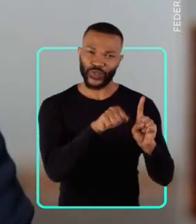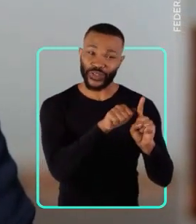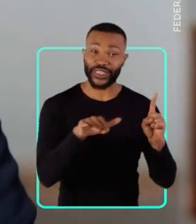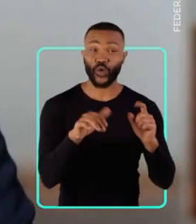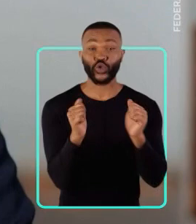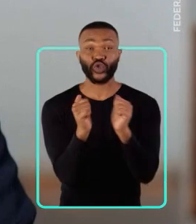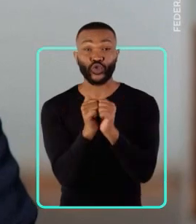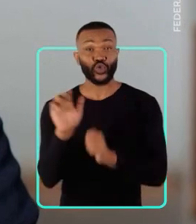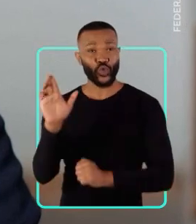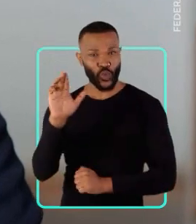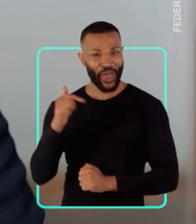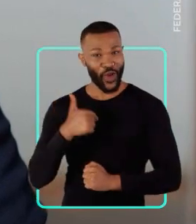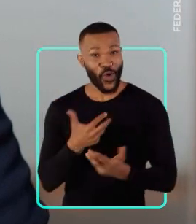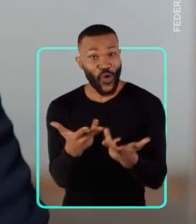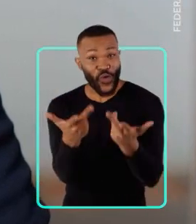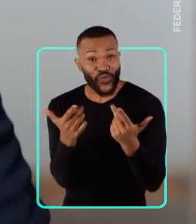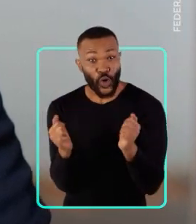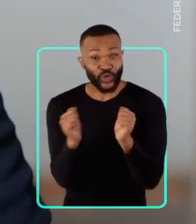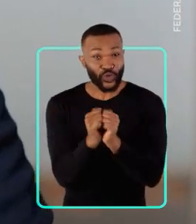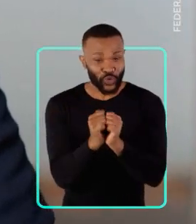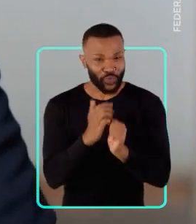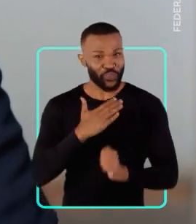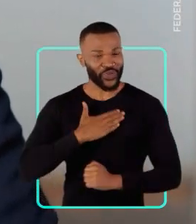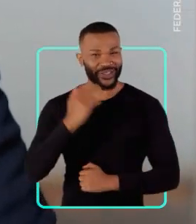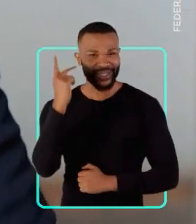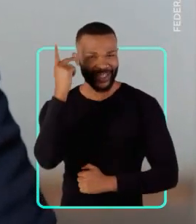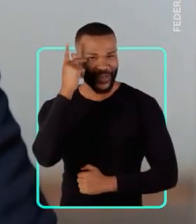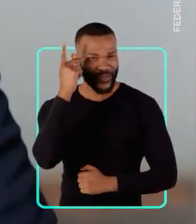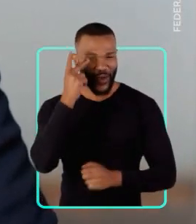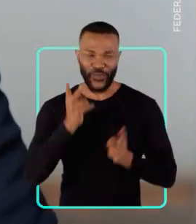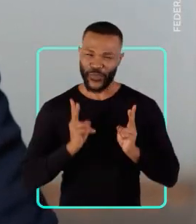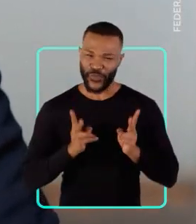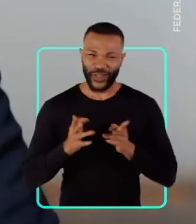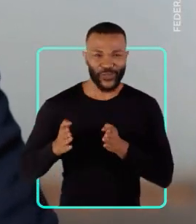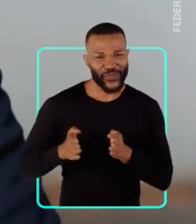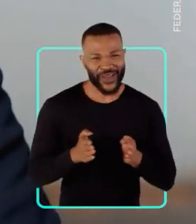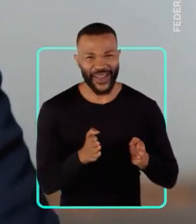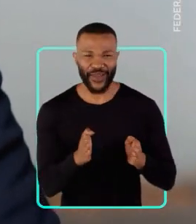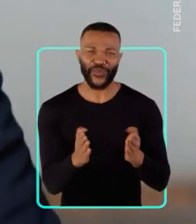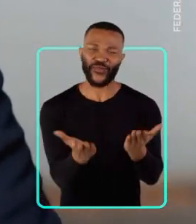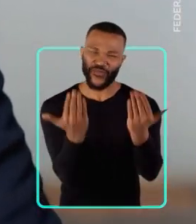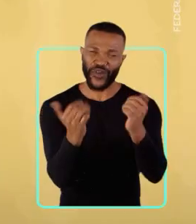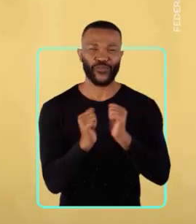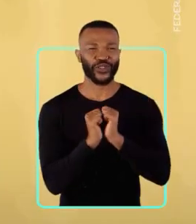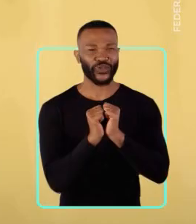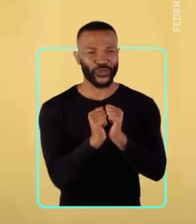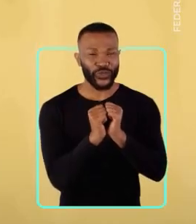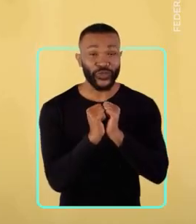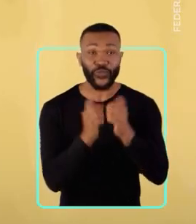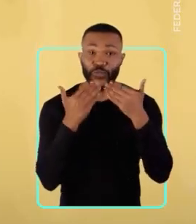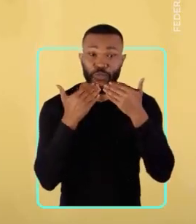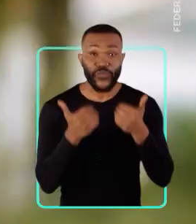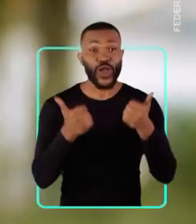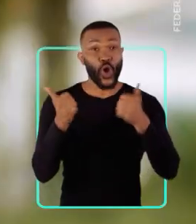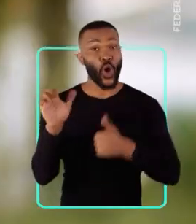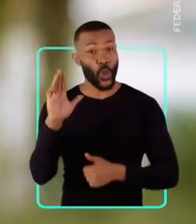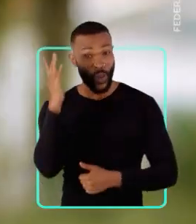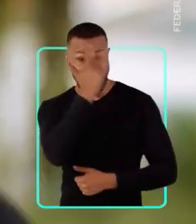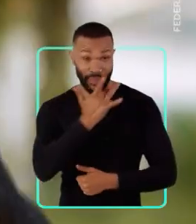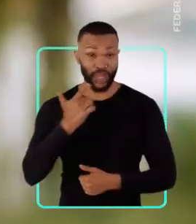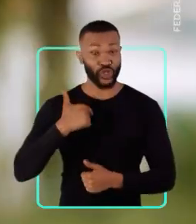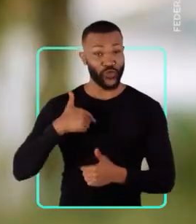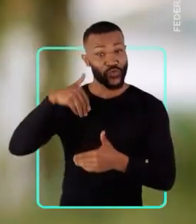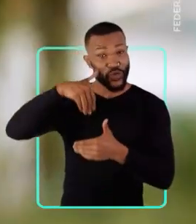Lula e eu te convido a seguir comigo em São Paulo nessa mesma direção. Vamos juntos. É a melhor que tem é Lula e Haddad. Eu